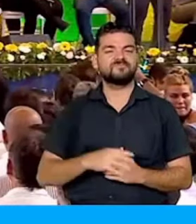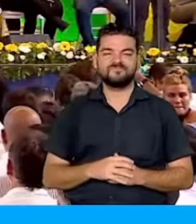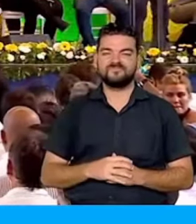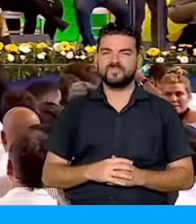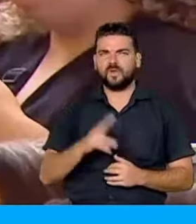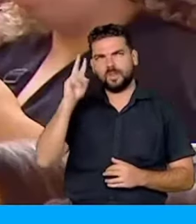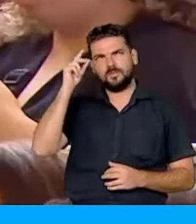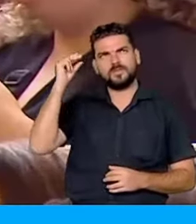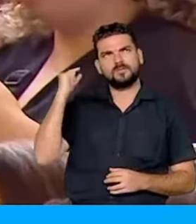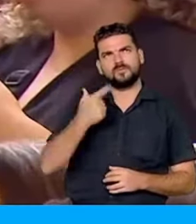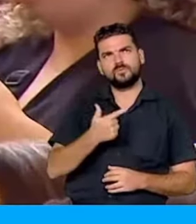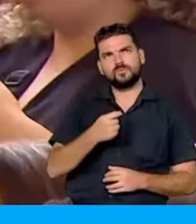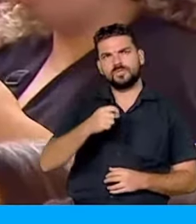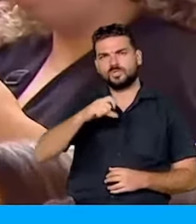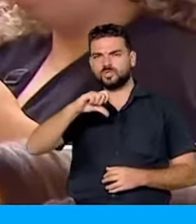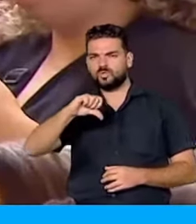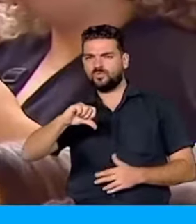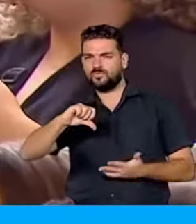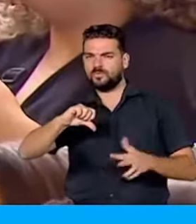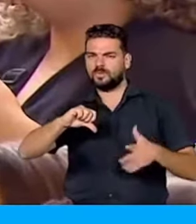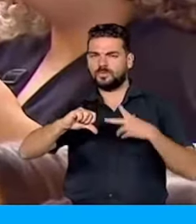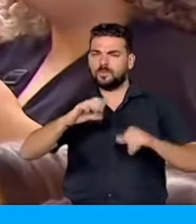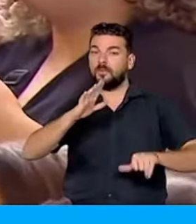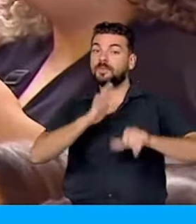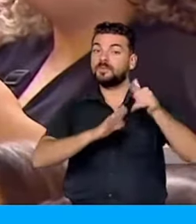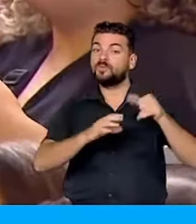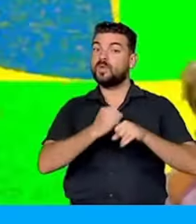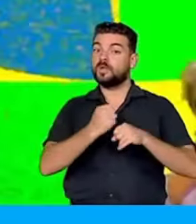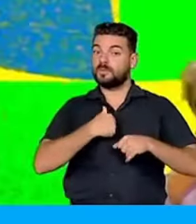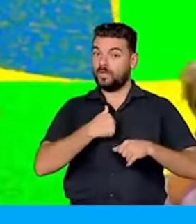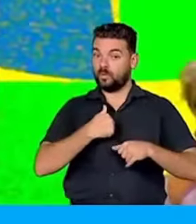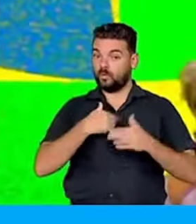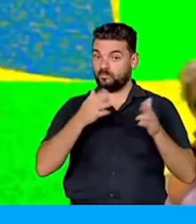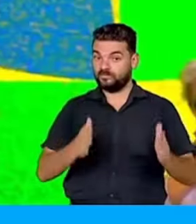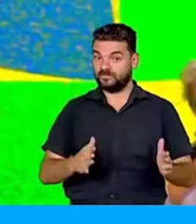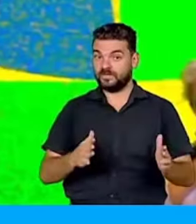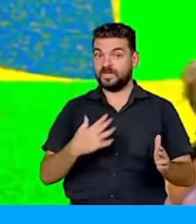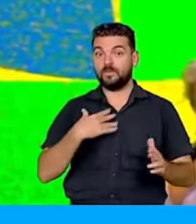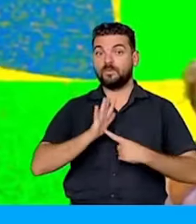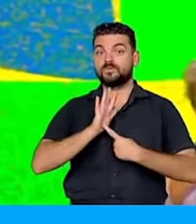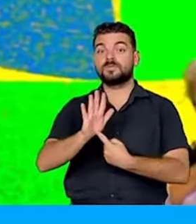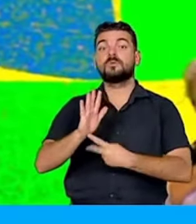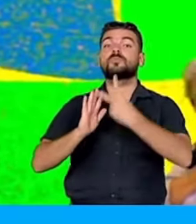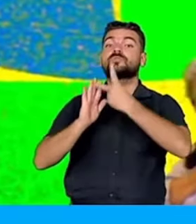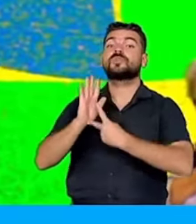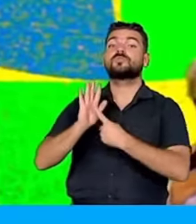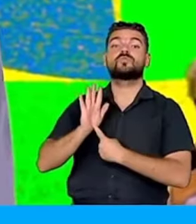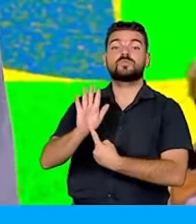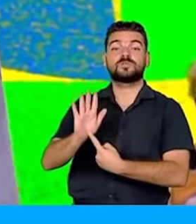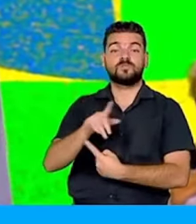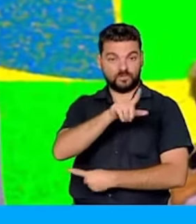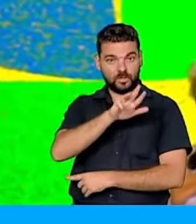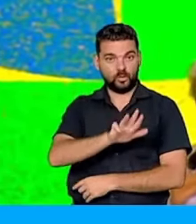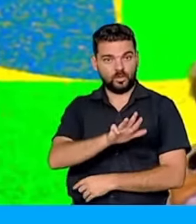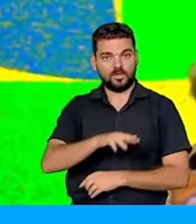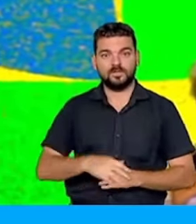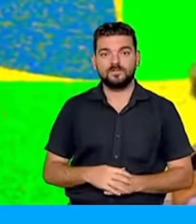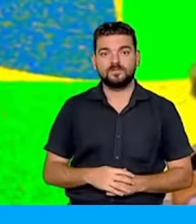Em 2009, meu primeiro ano de governo, a gente apresentou esse projeto para o senhor